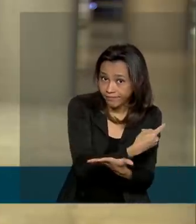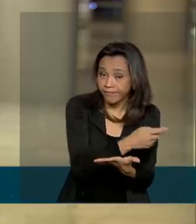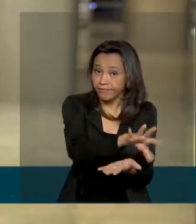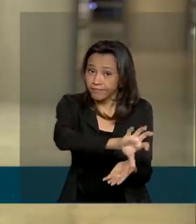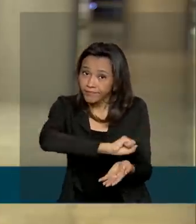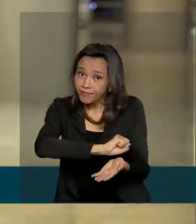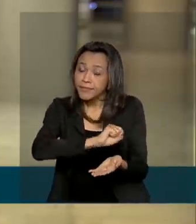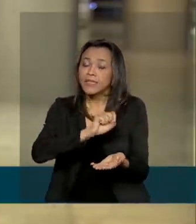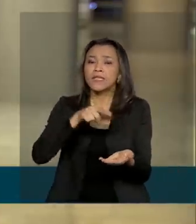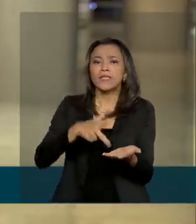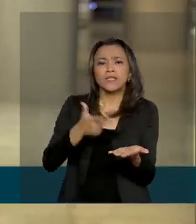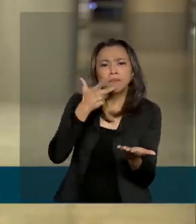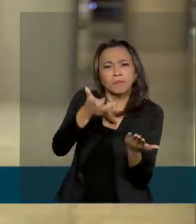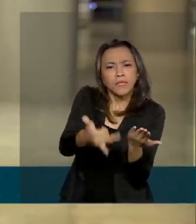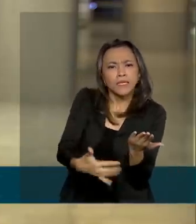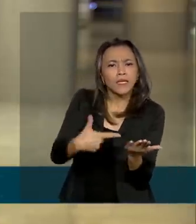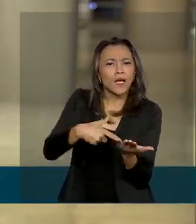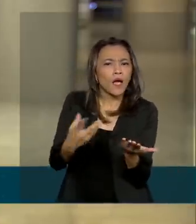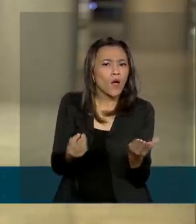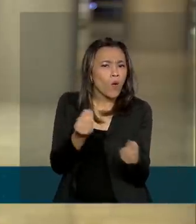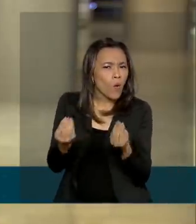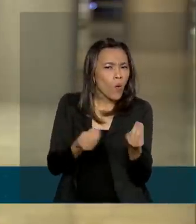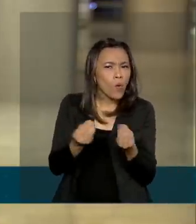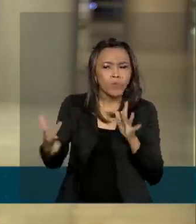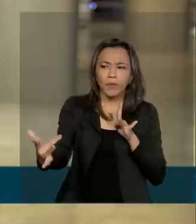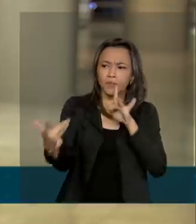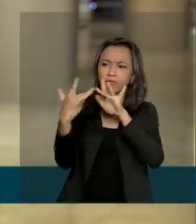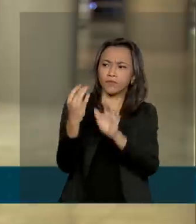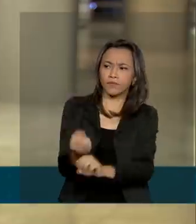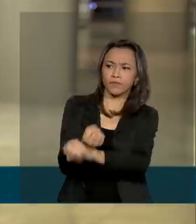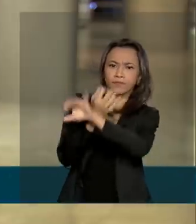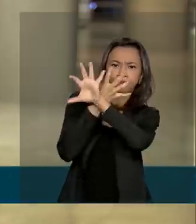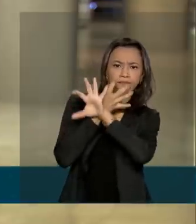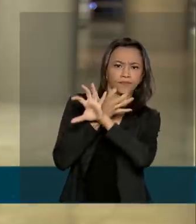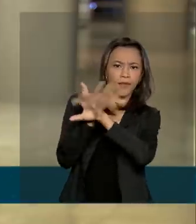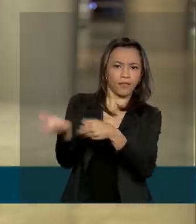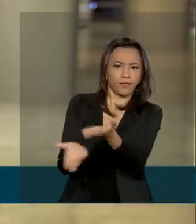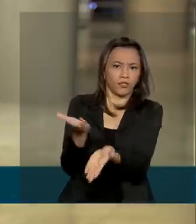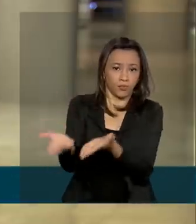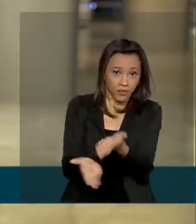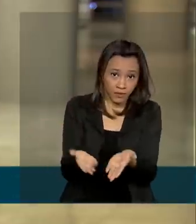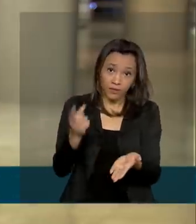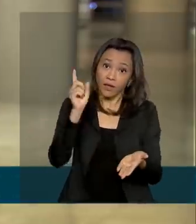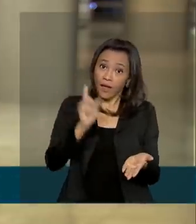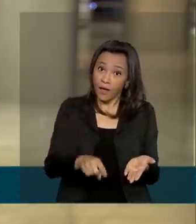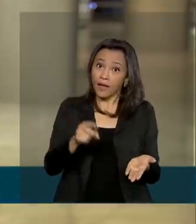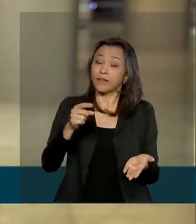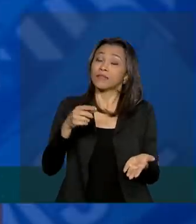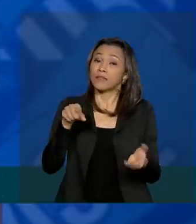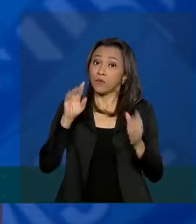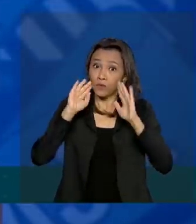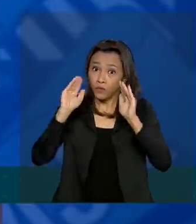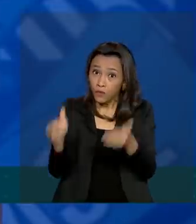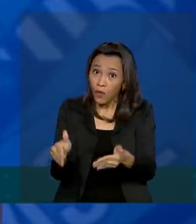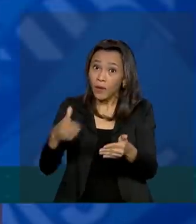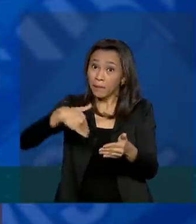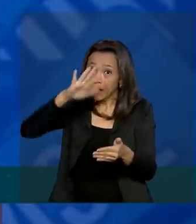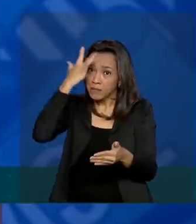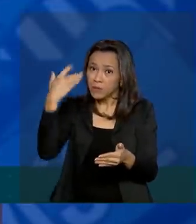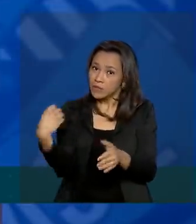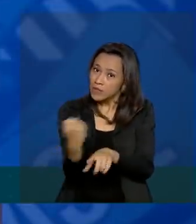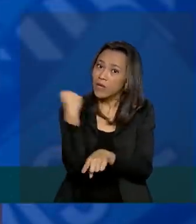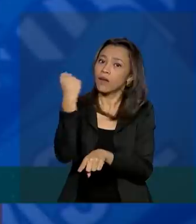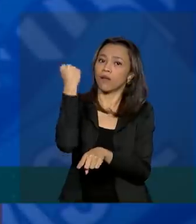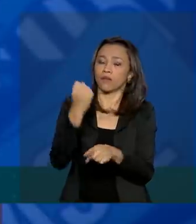situações em que pode haver teleatendimento. O foco está nos pacientes em situação mais grave. Foram divulgadas